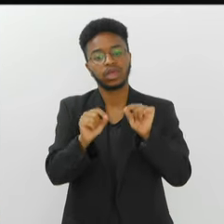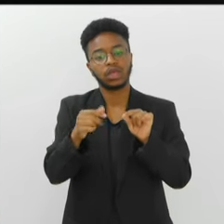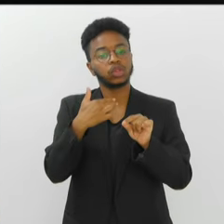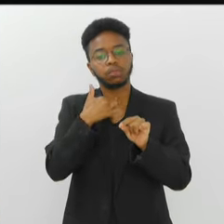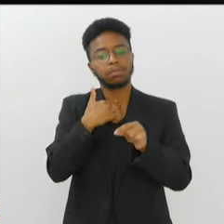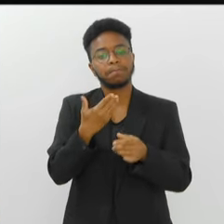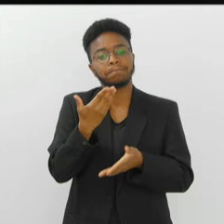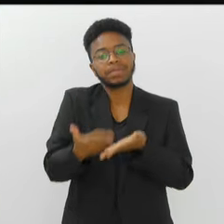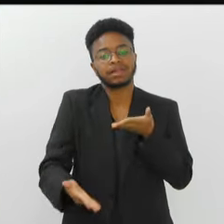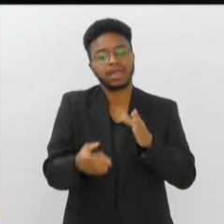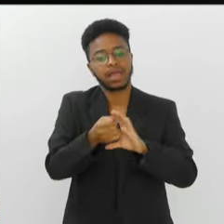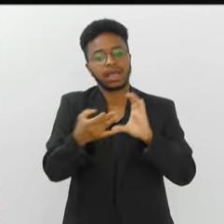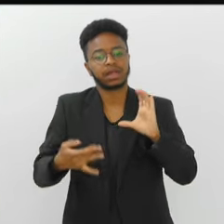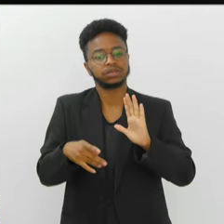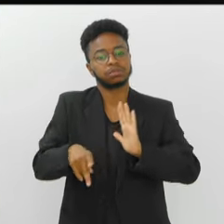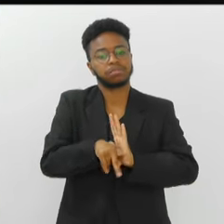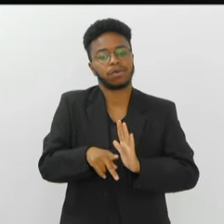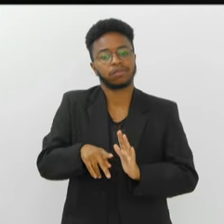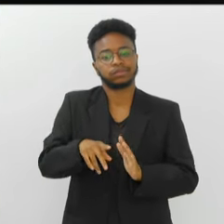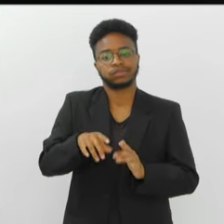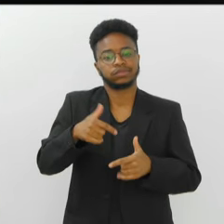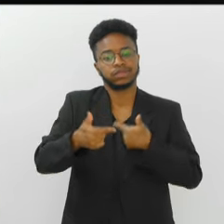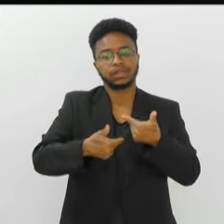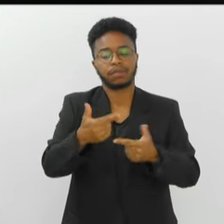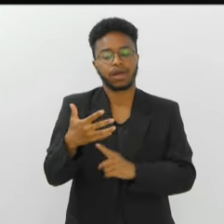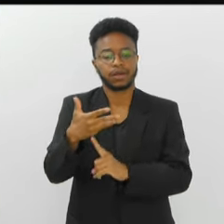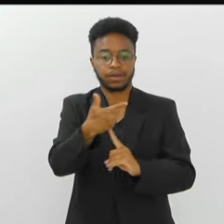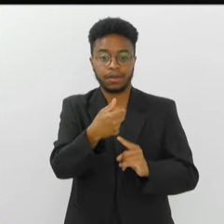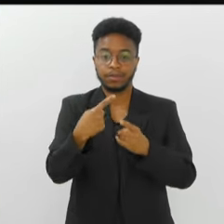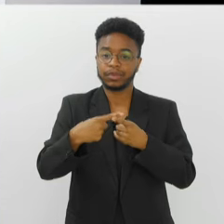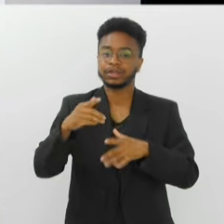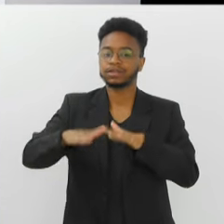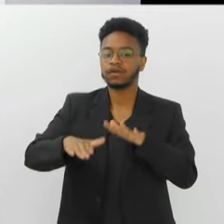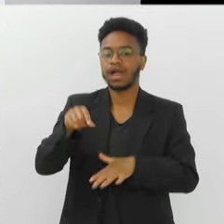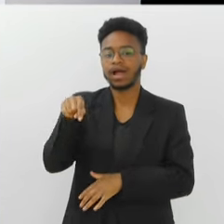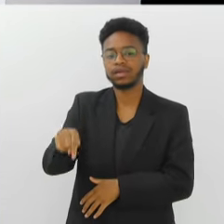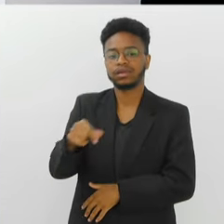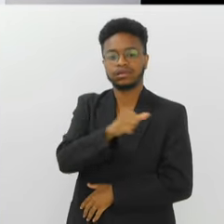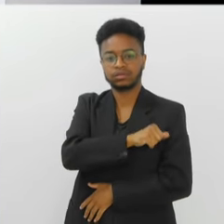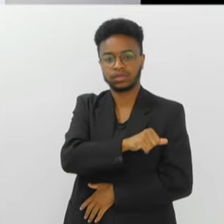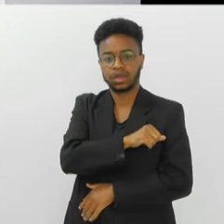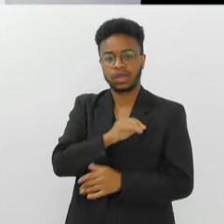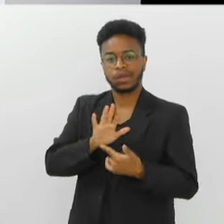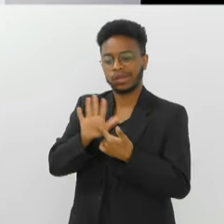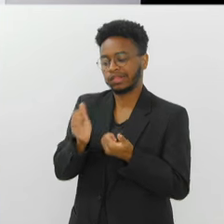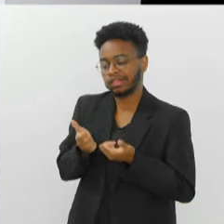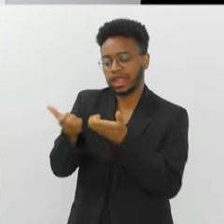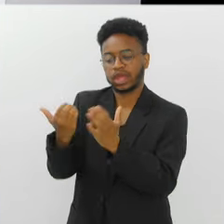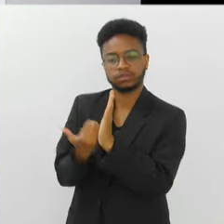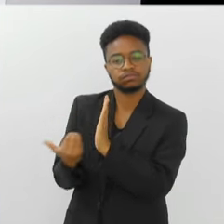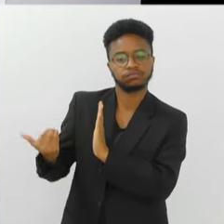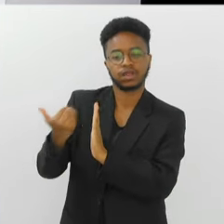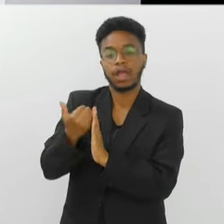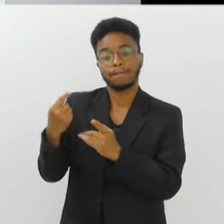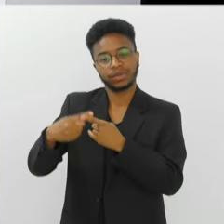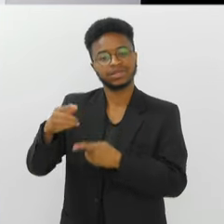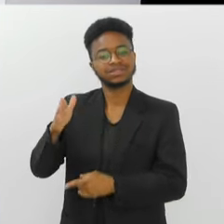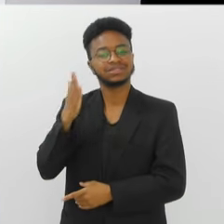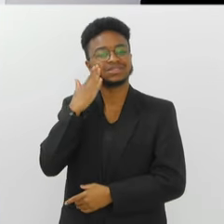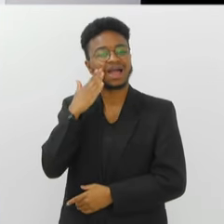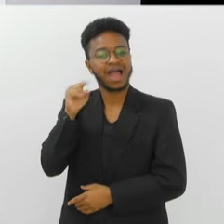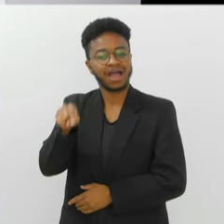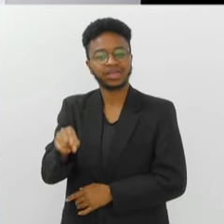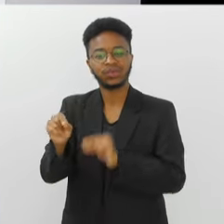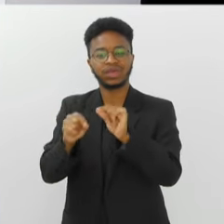é não perder a personalidade artística. Talvez aqui no Rio você vai botar tudo, porque você sabe que